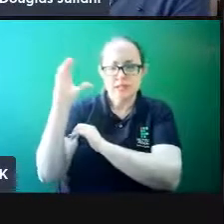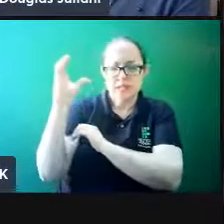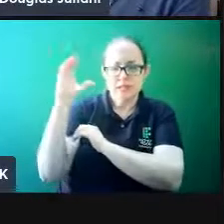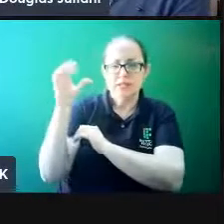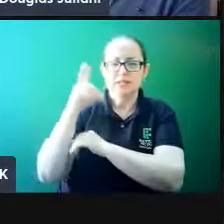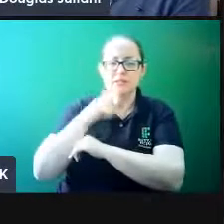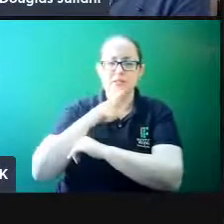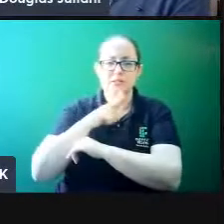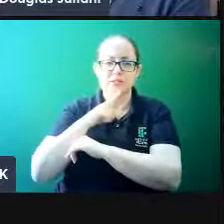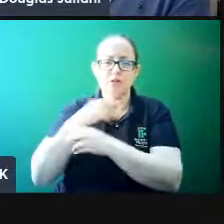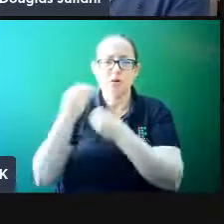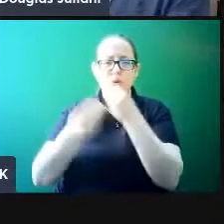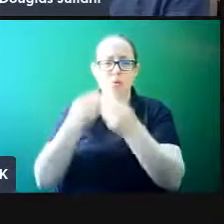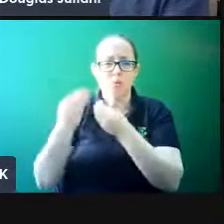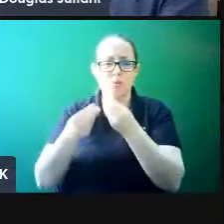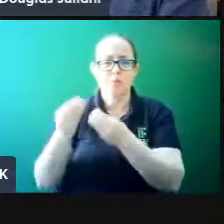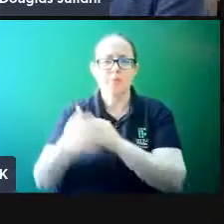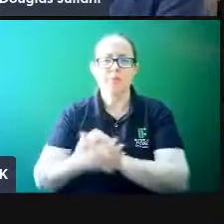relacionadas ao mindfulness.